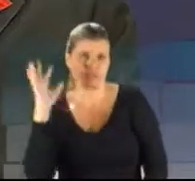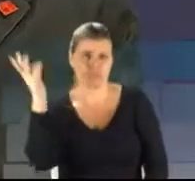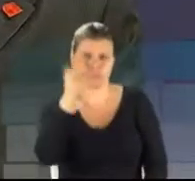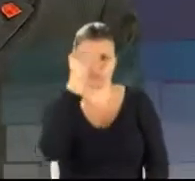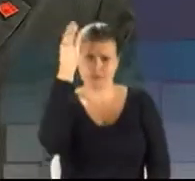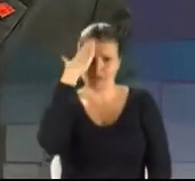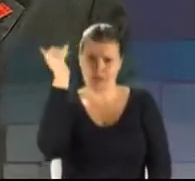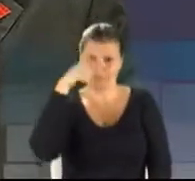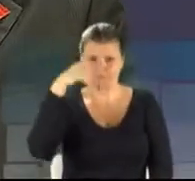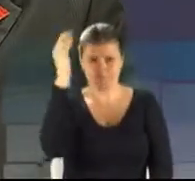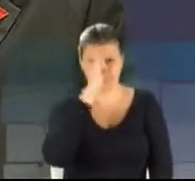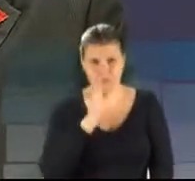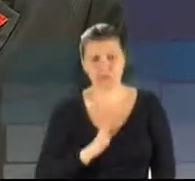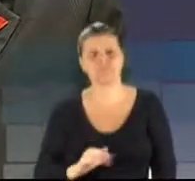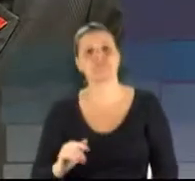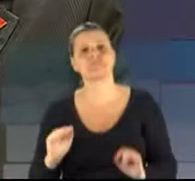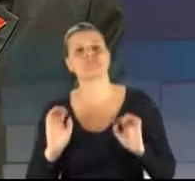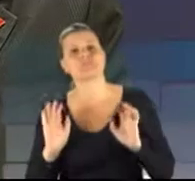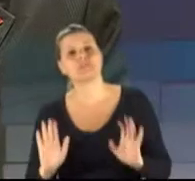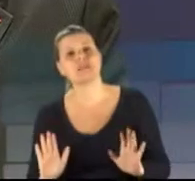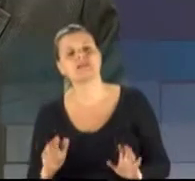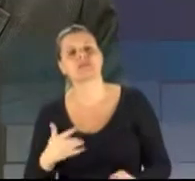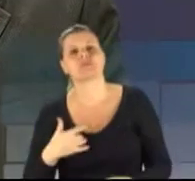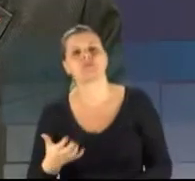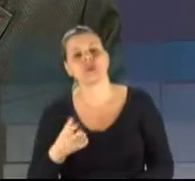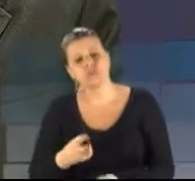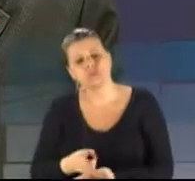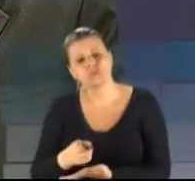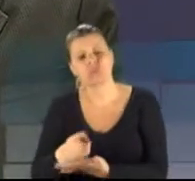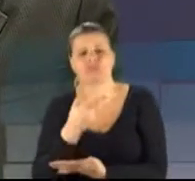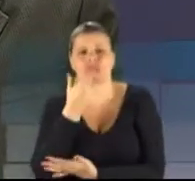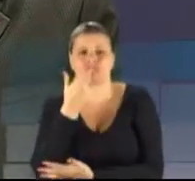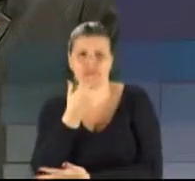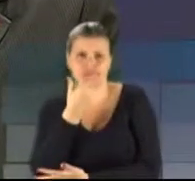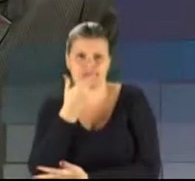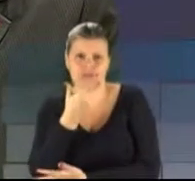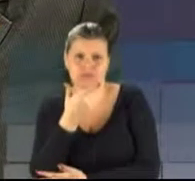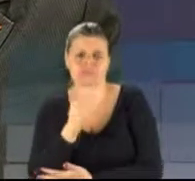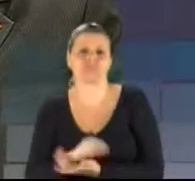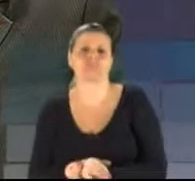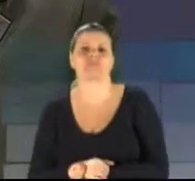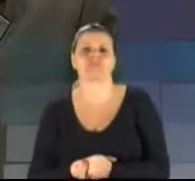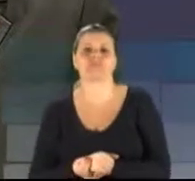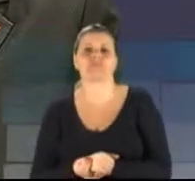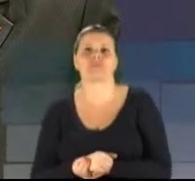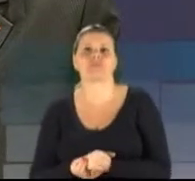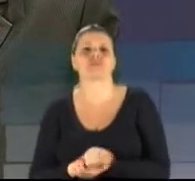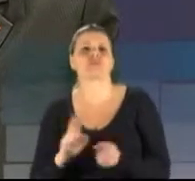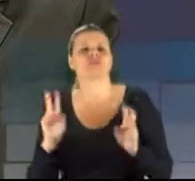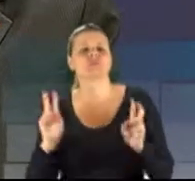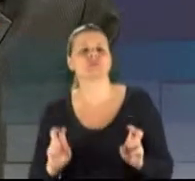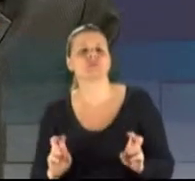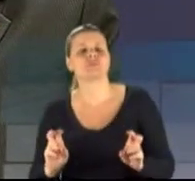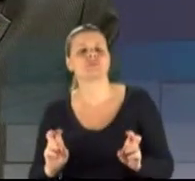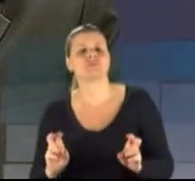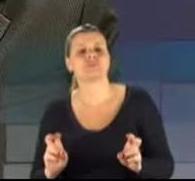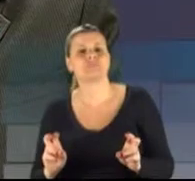Mas eu gostaria ainda de falar, continuar falando, Carioli, sobre esta barafunda que os partidos